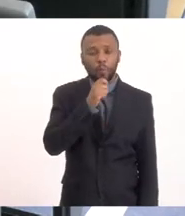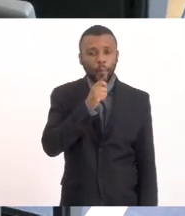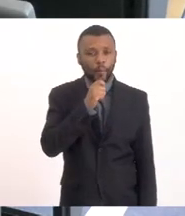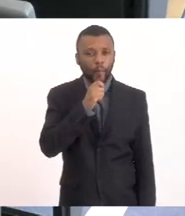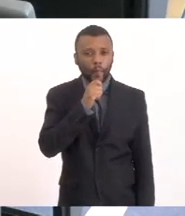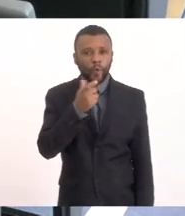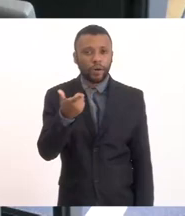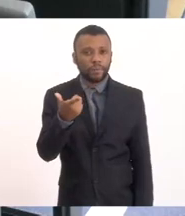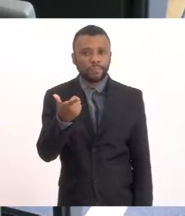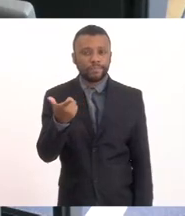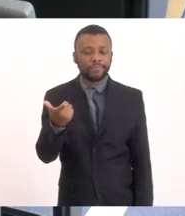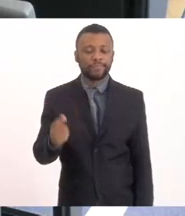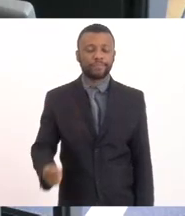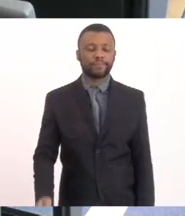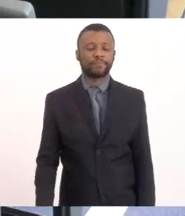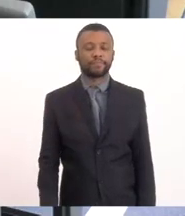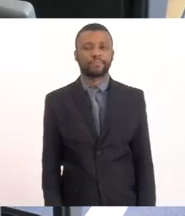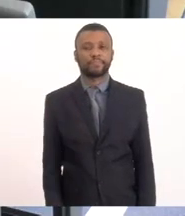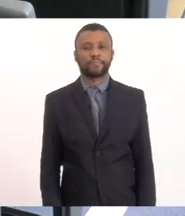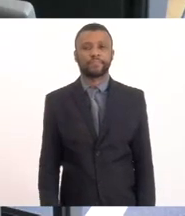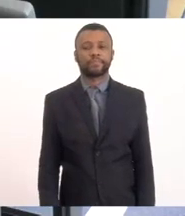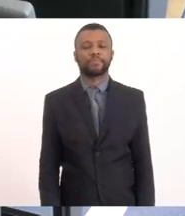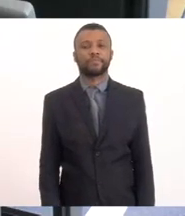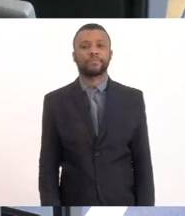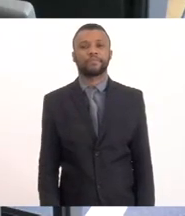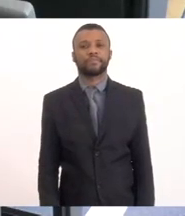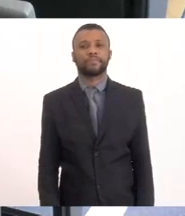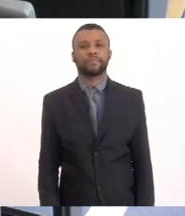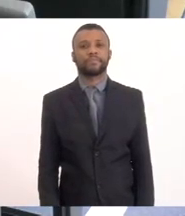Tirar o som Do seu Do telefone Pedro